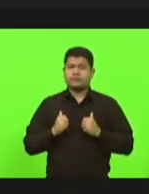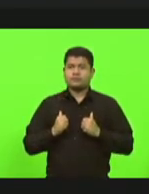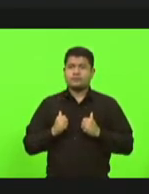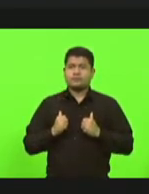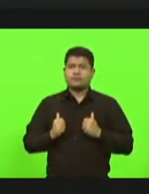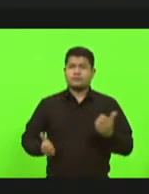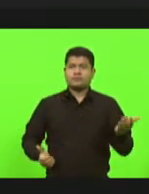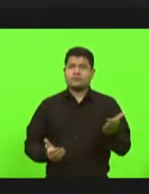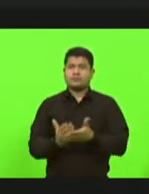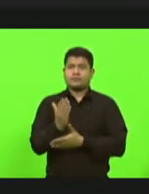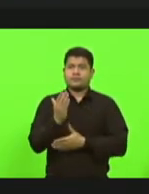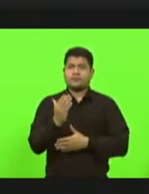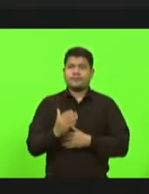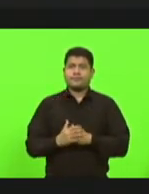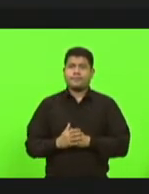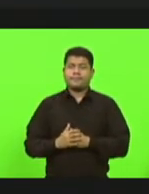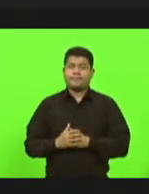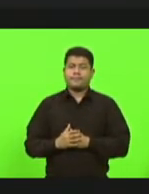Aprovado.